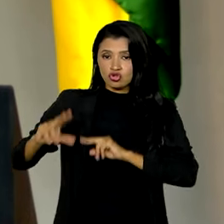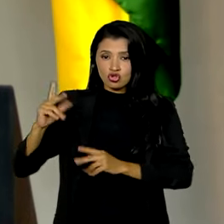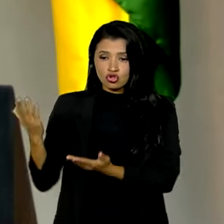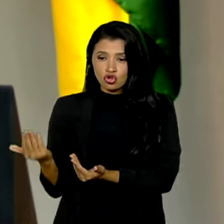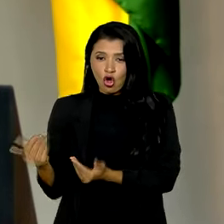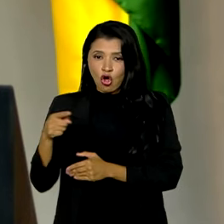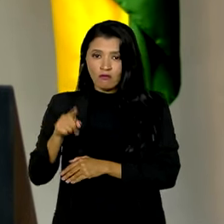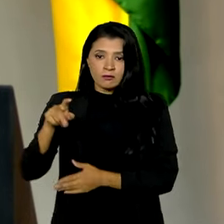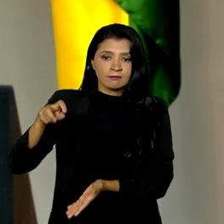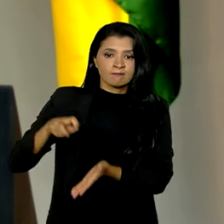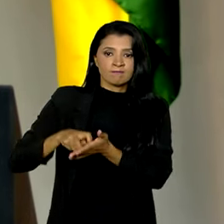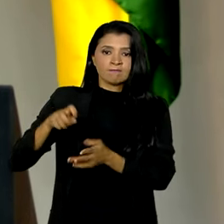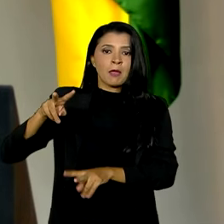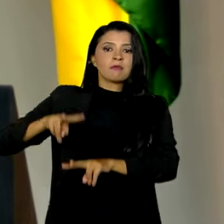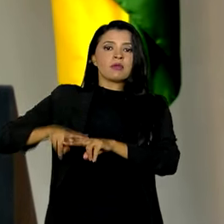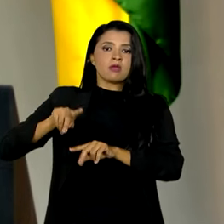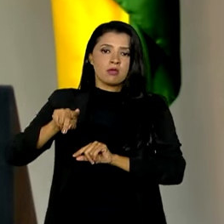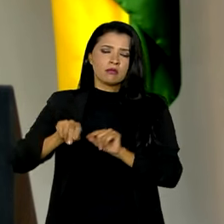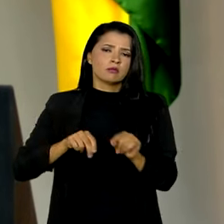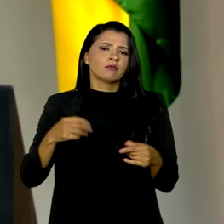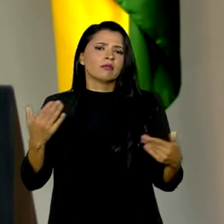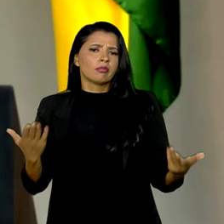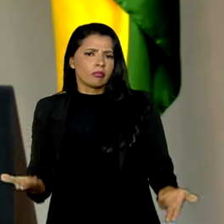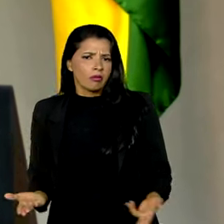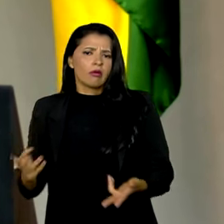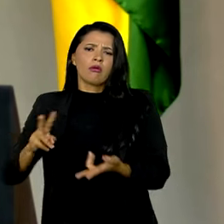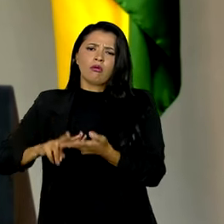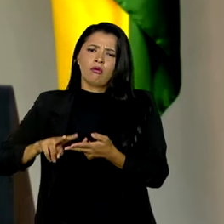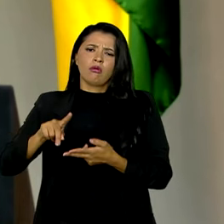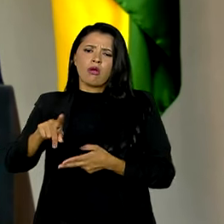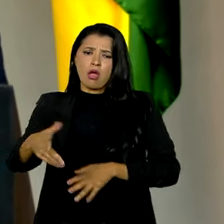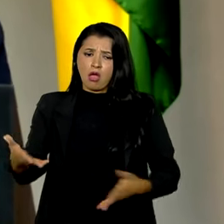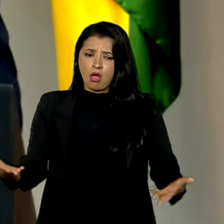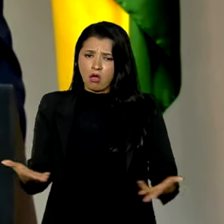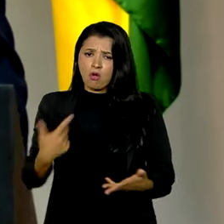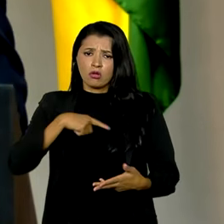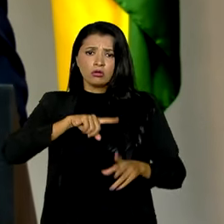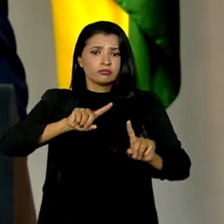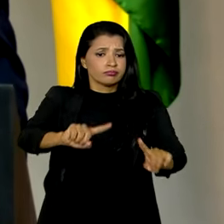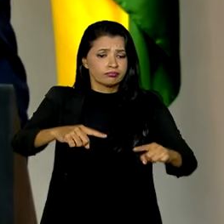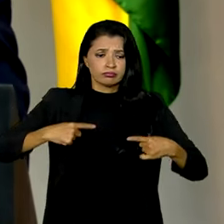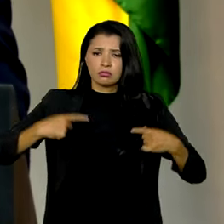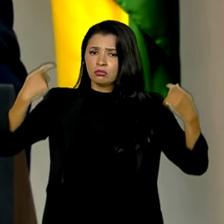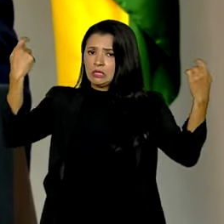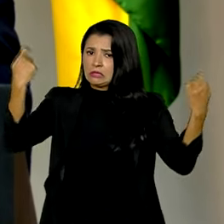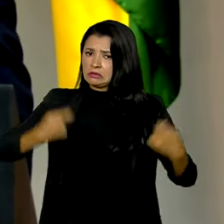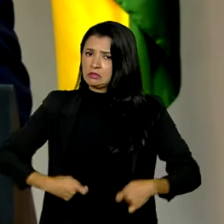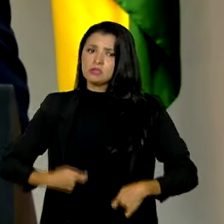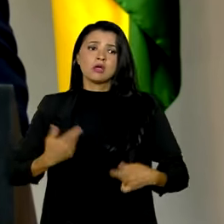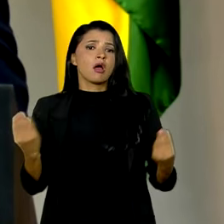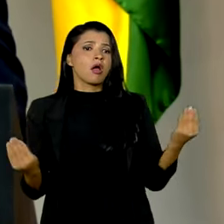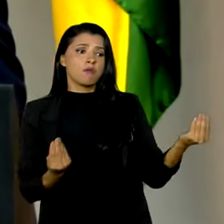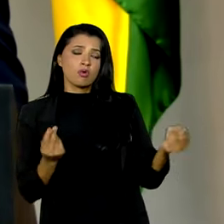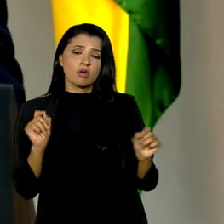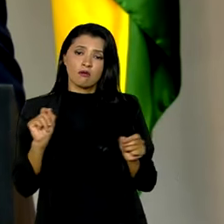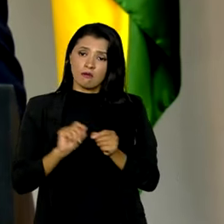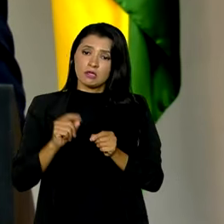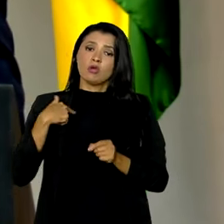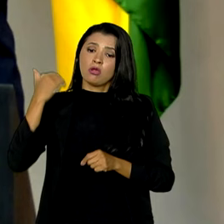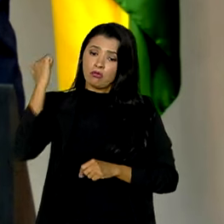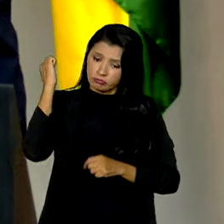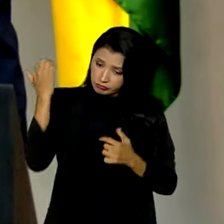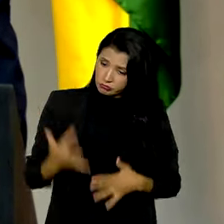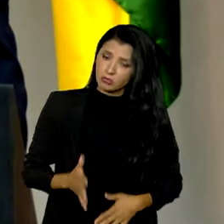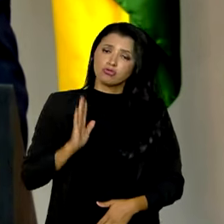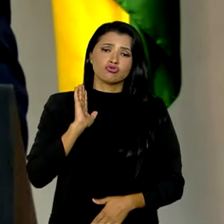socioeducativa. Então, a partir disso, agora é o nosso desafio. Agora nós precisamos, secretário, fazer aquilo que eu tenho dito o tempo